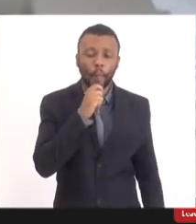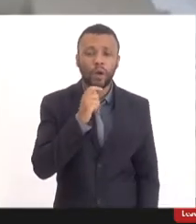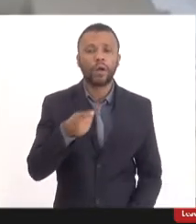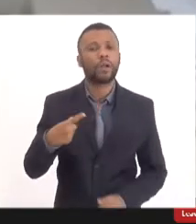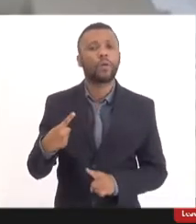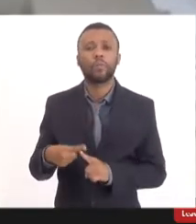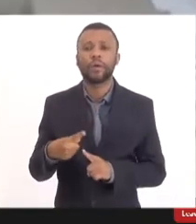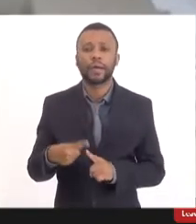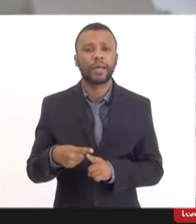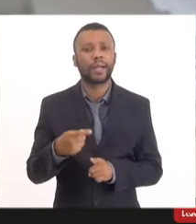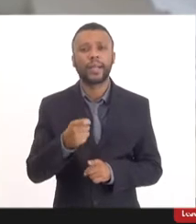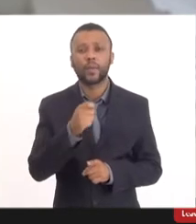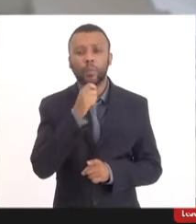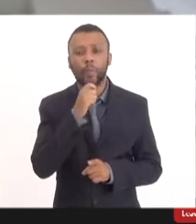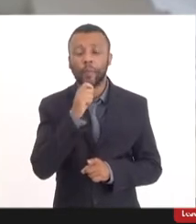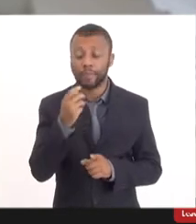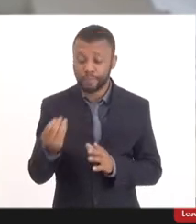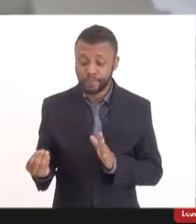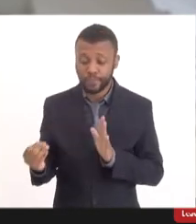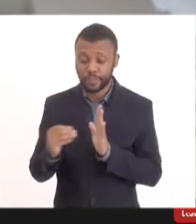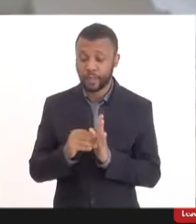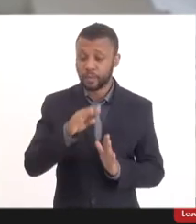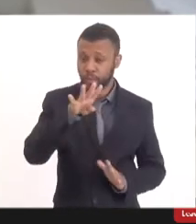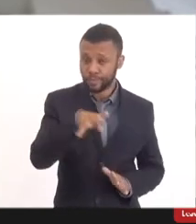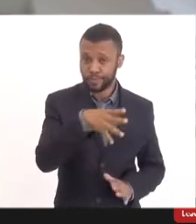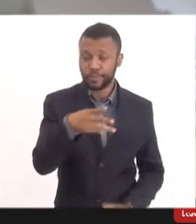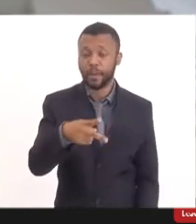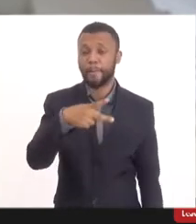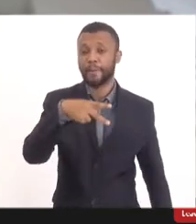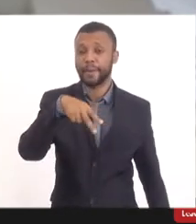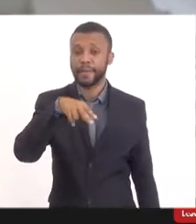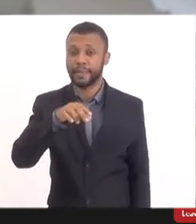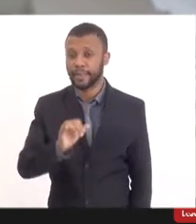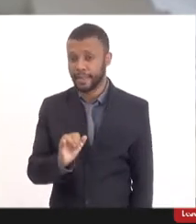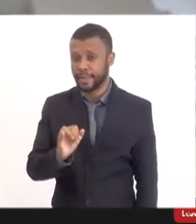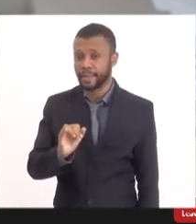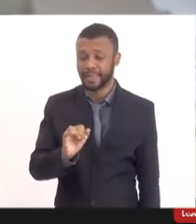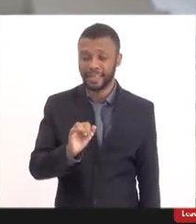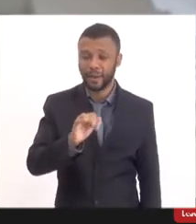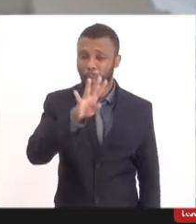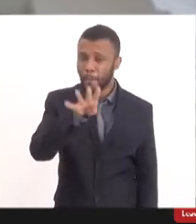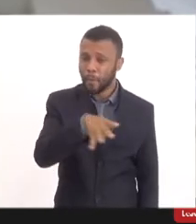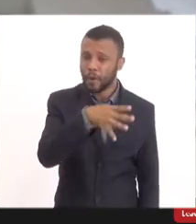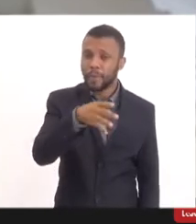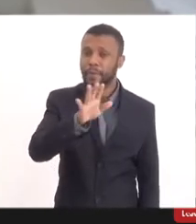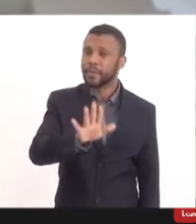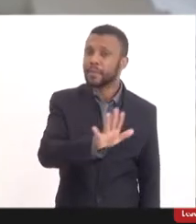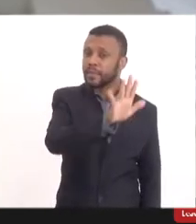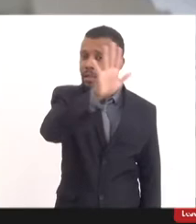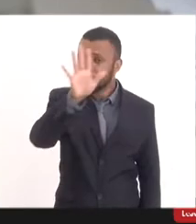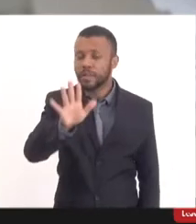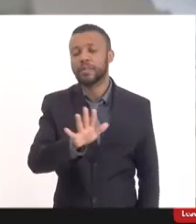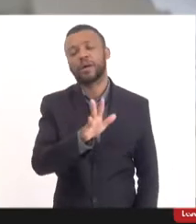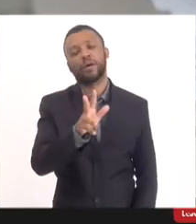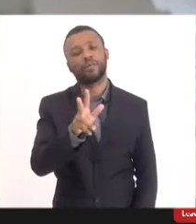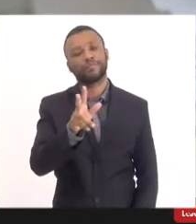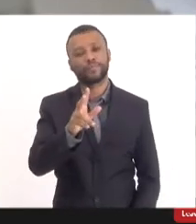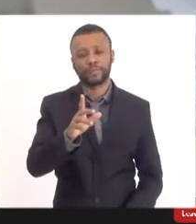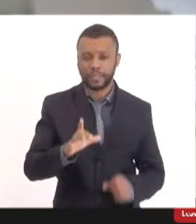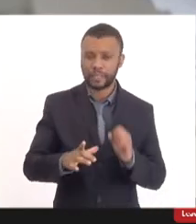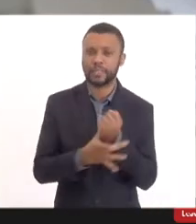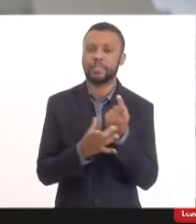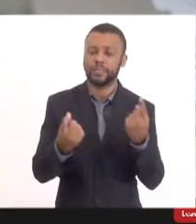no Programa Nacional de Imunizações, que é o PNI, e também não estar no calendário vacinal.